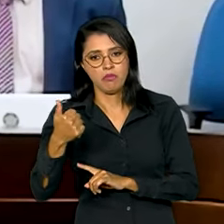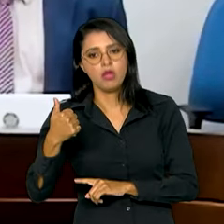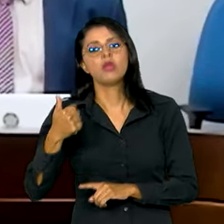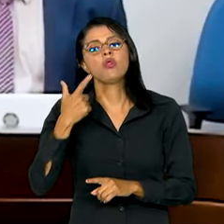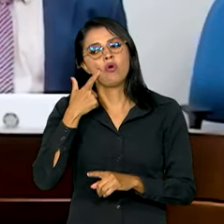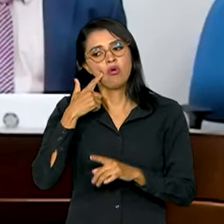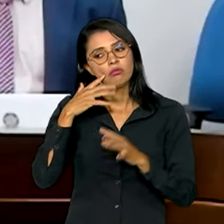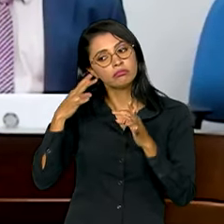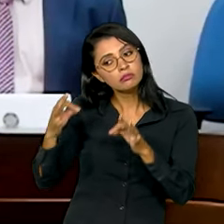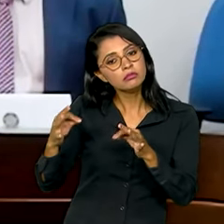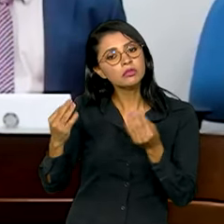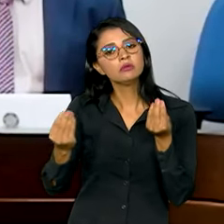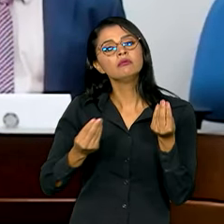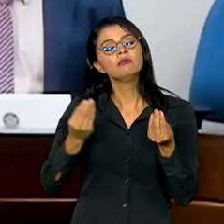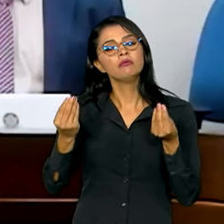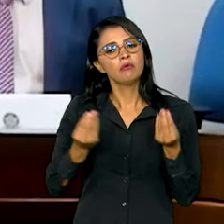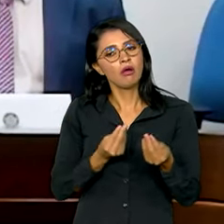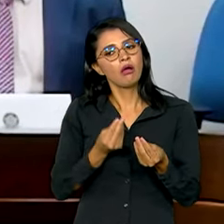gente observar por aí. observar.